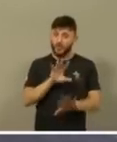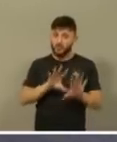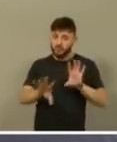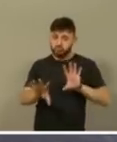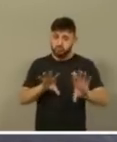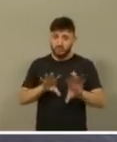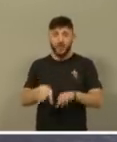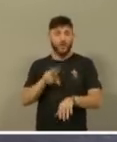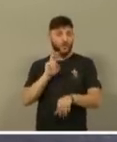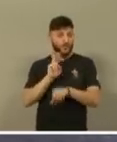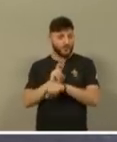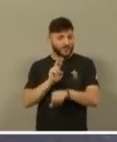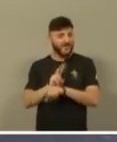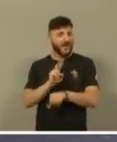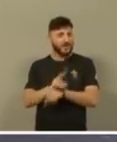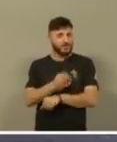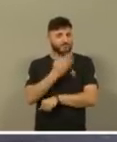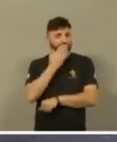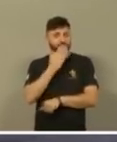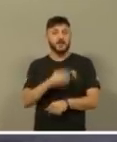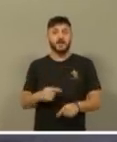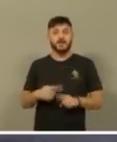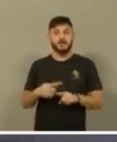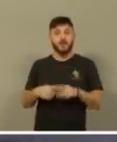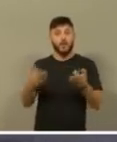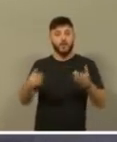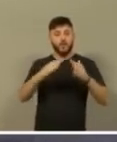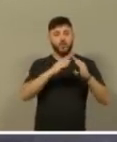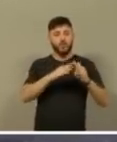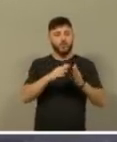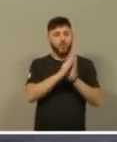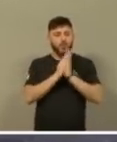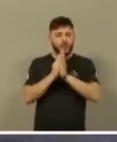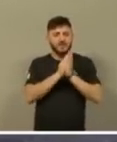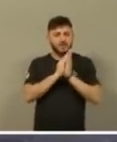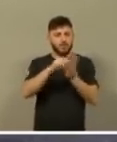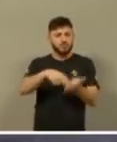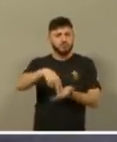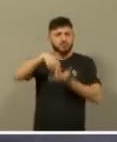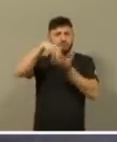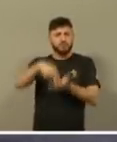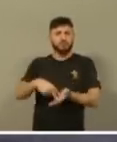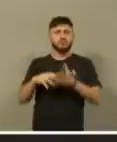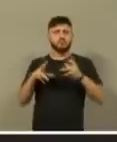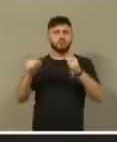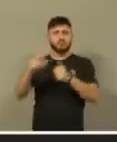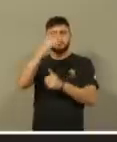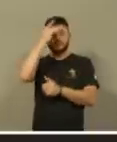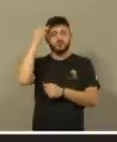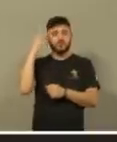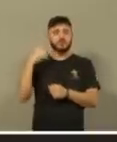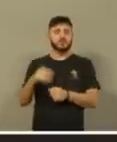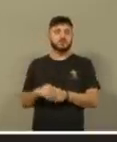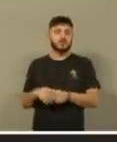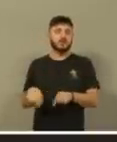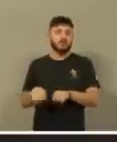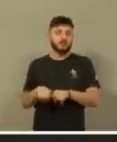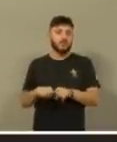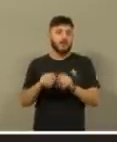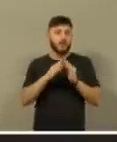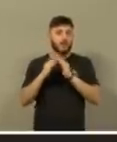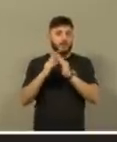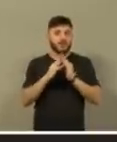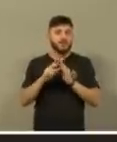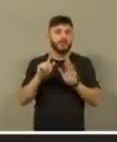a oração é a âncora para os flutuantes, a oração é o tesouro para os pobres, a oração